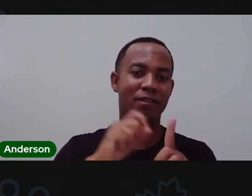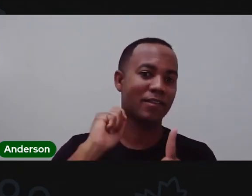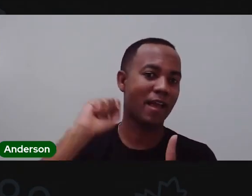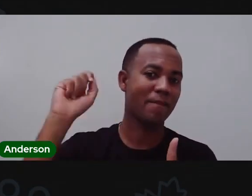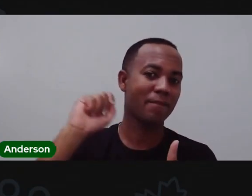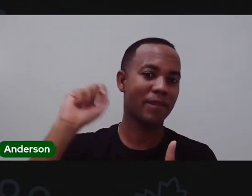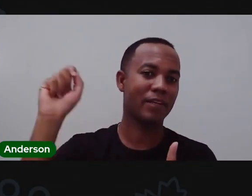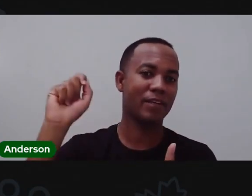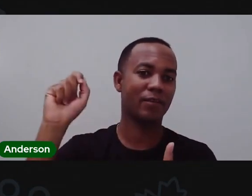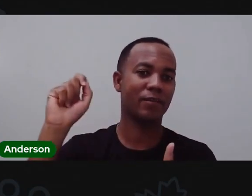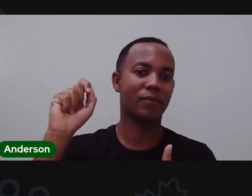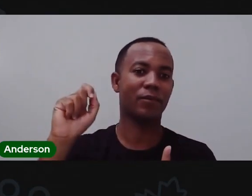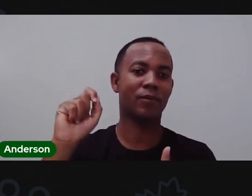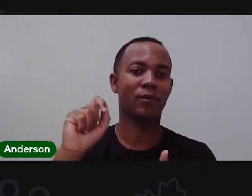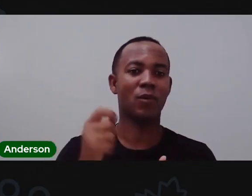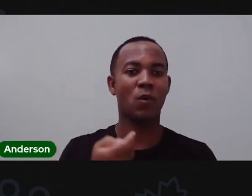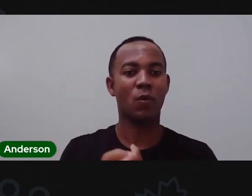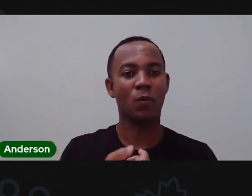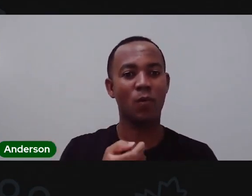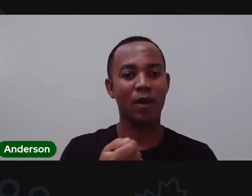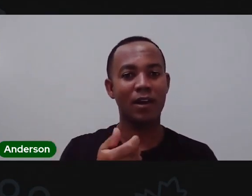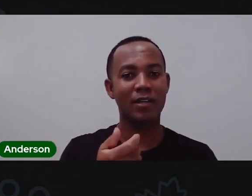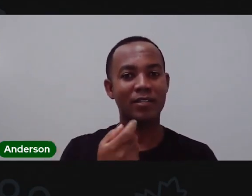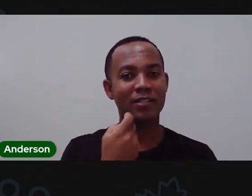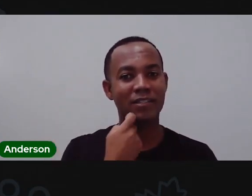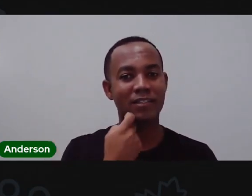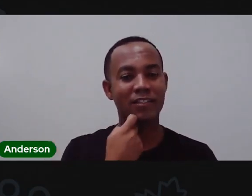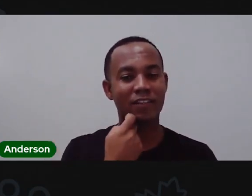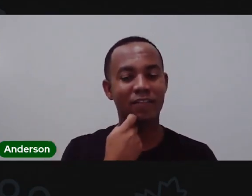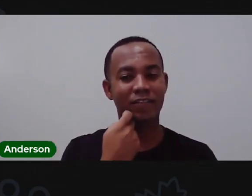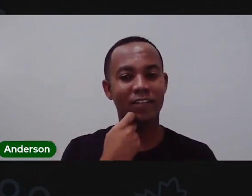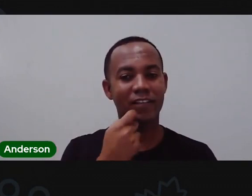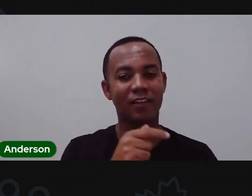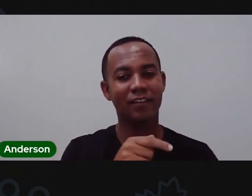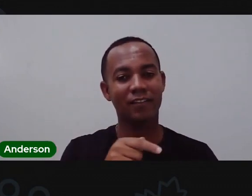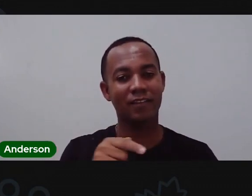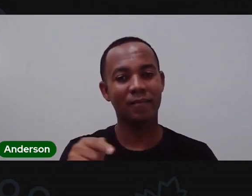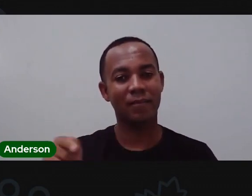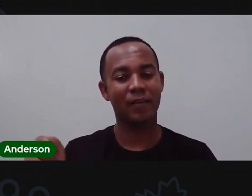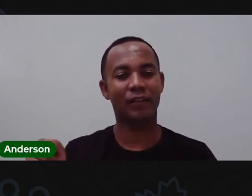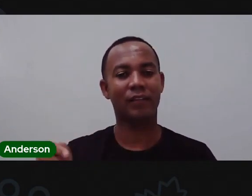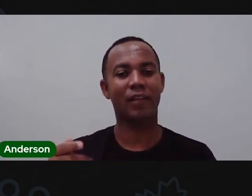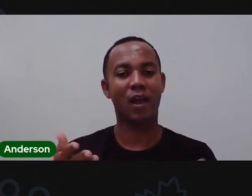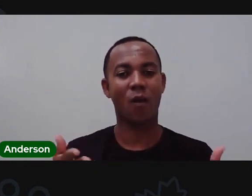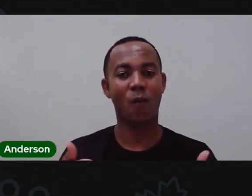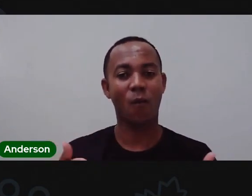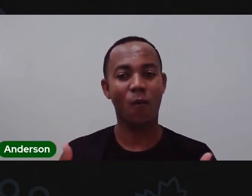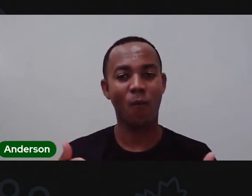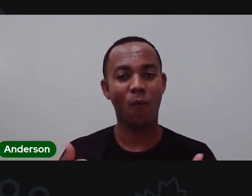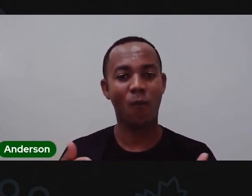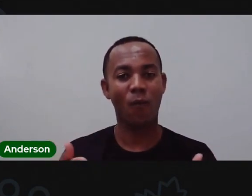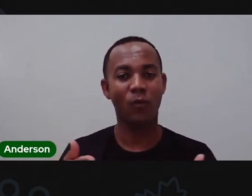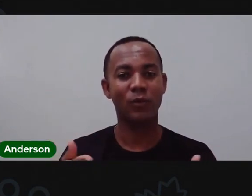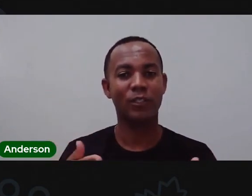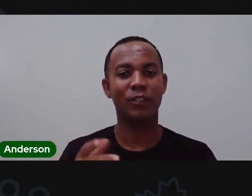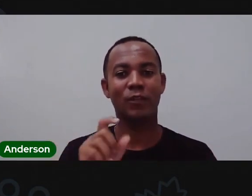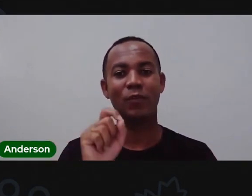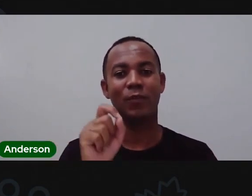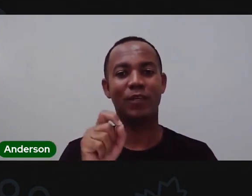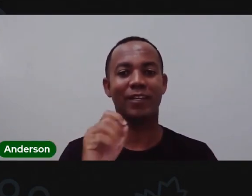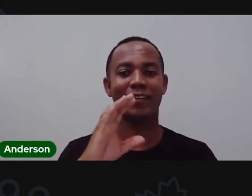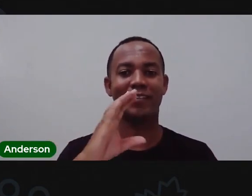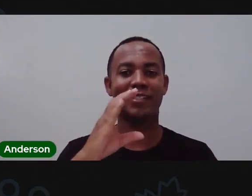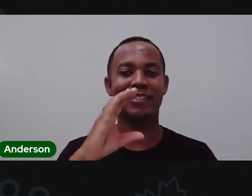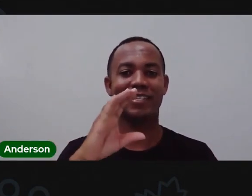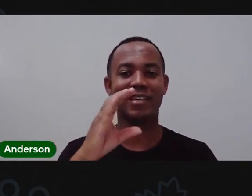Sexta-feira, quase o finalzinho da semana. E a aula hoje será de ciências